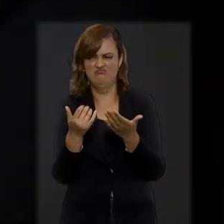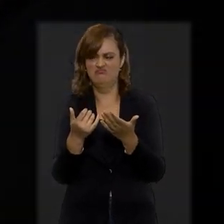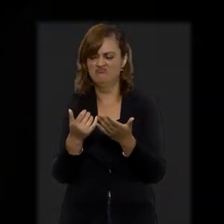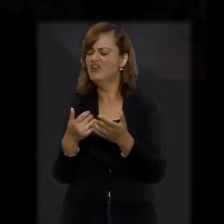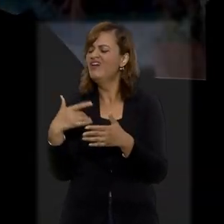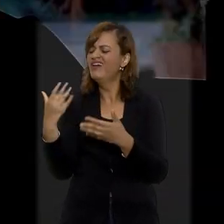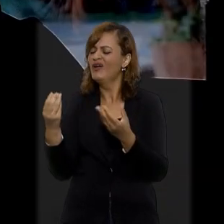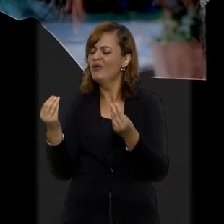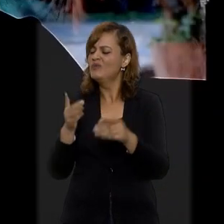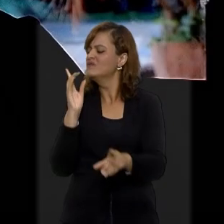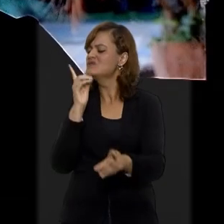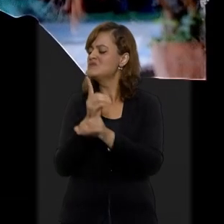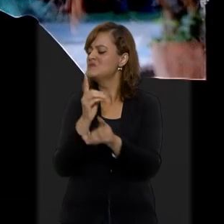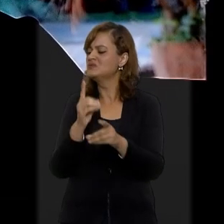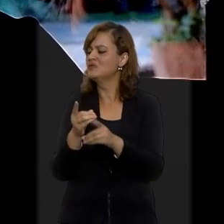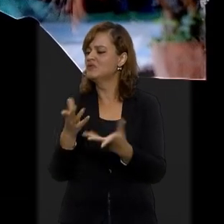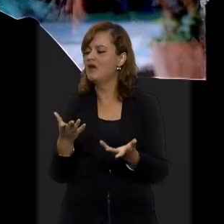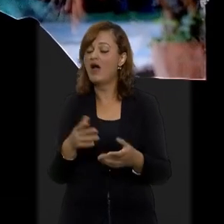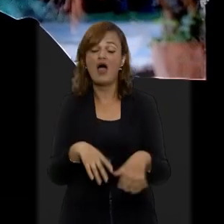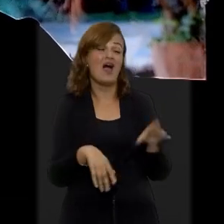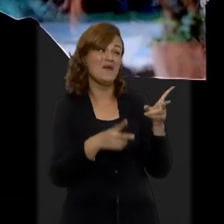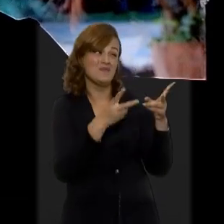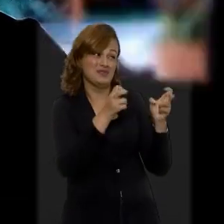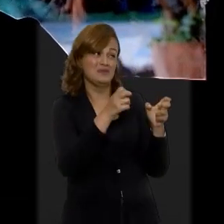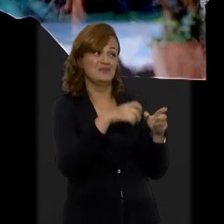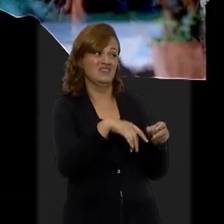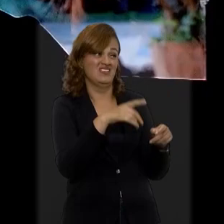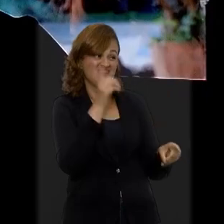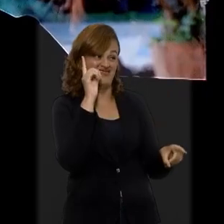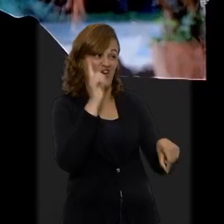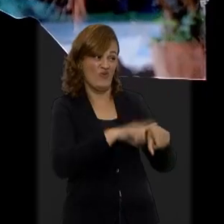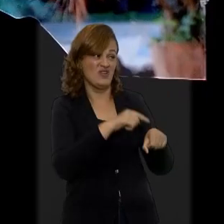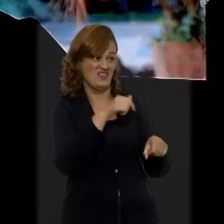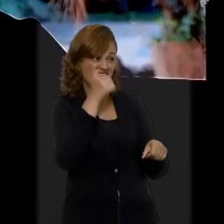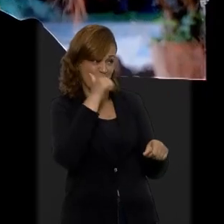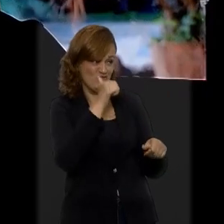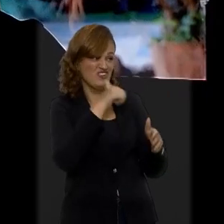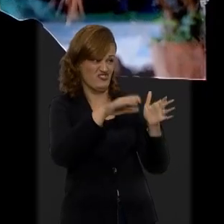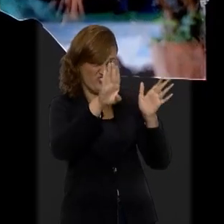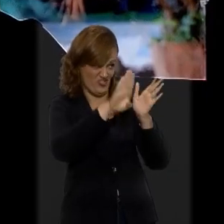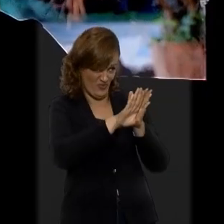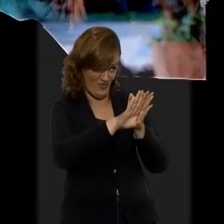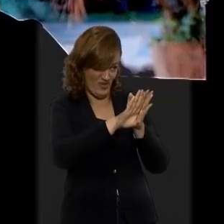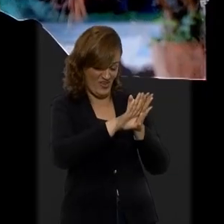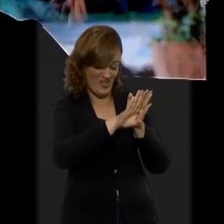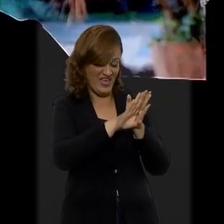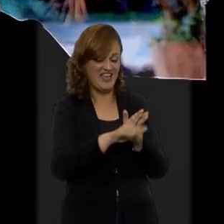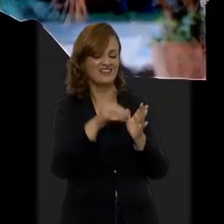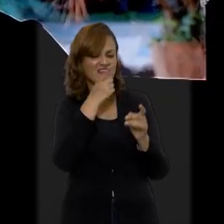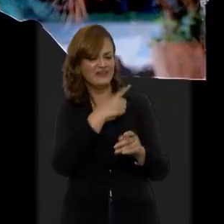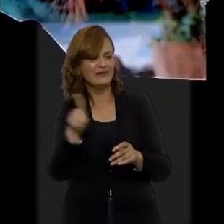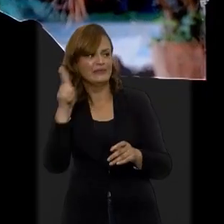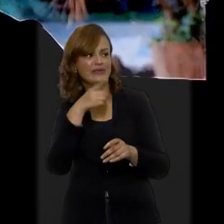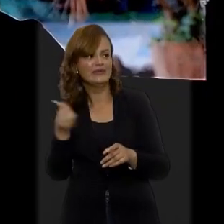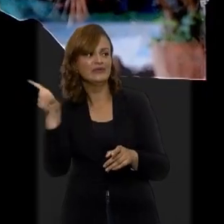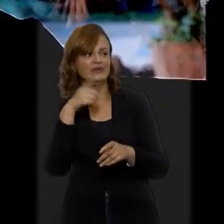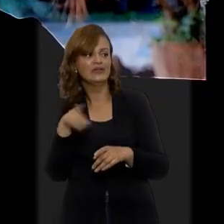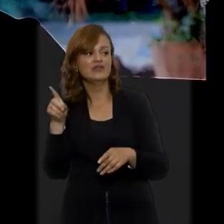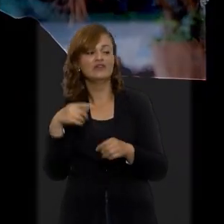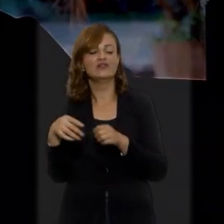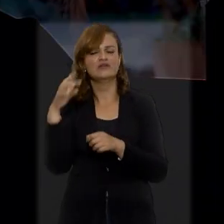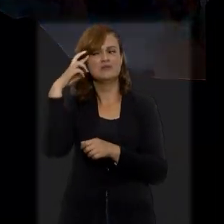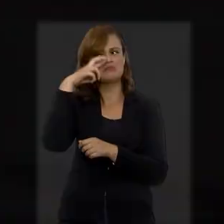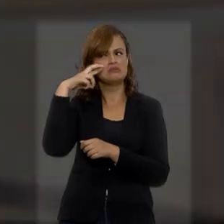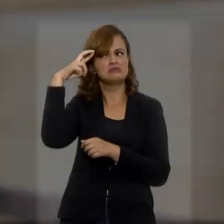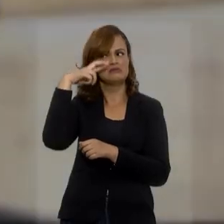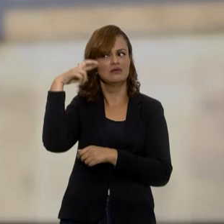iPad. Eu perguntei para o chefe da segurança como é que encontraram. Ele falou assim, desde o momento em que eu desconfiei da sua ex-esposa, a